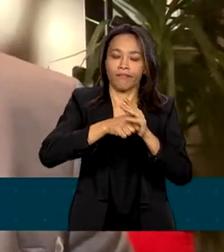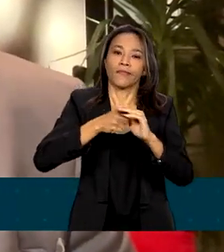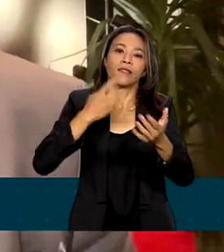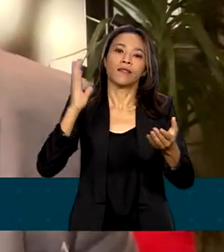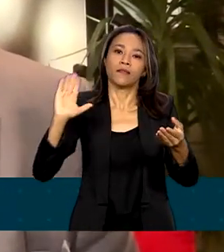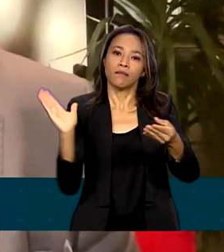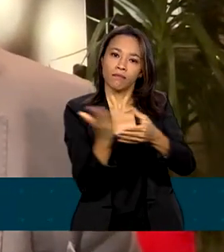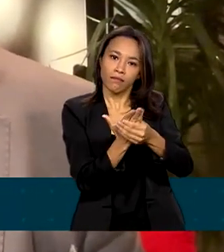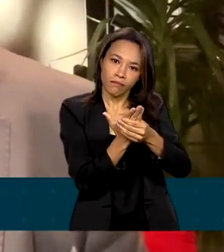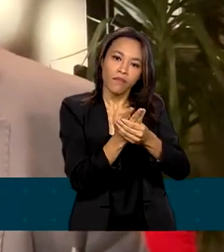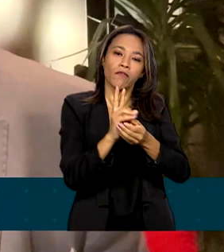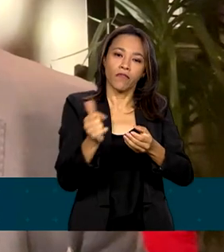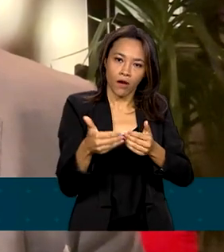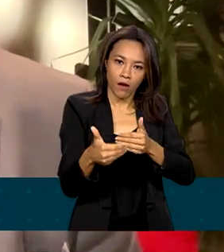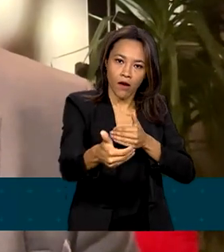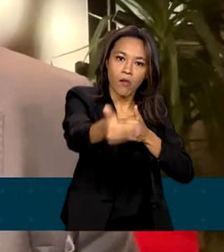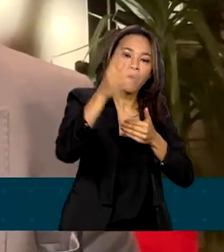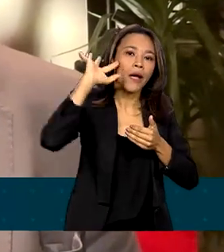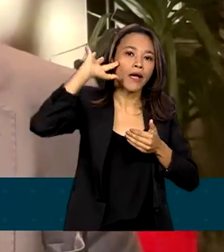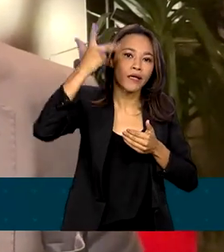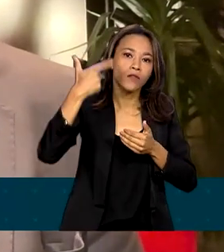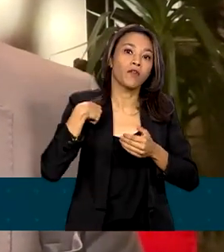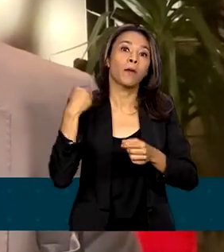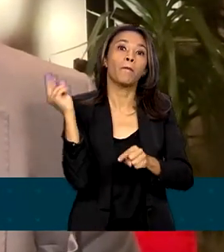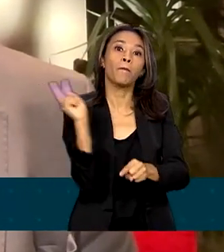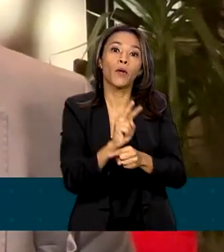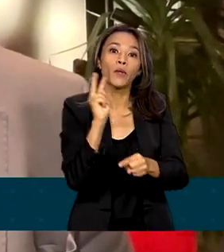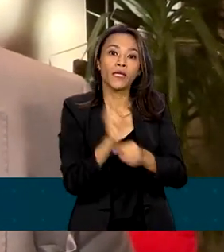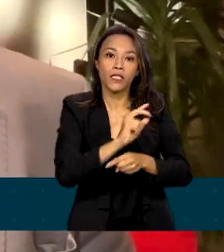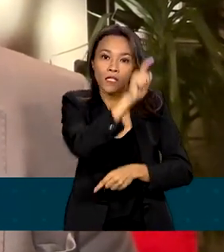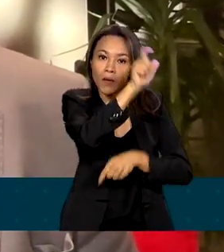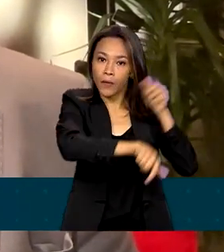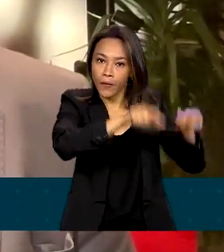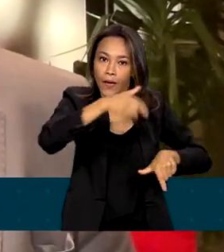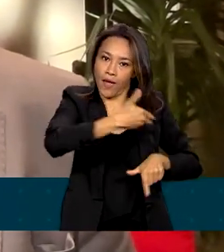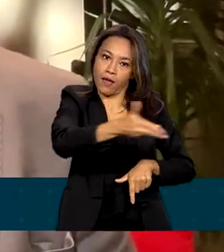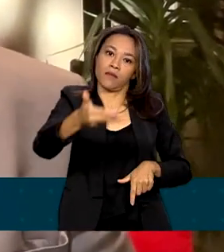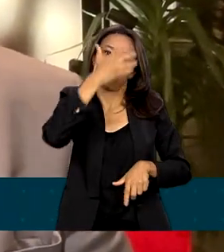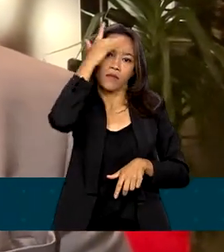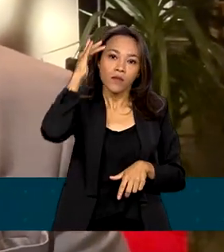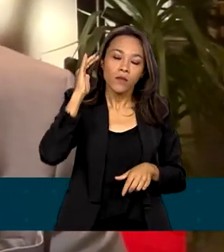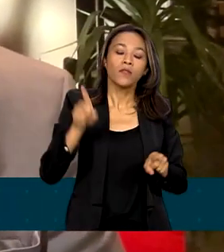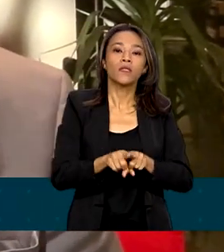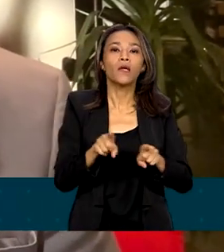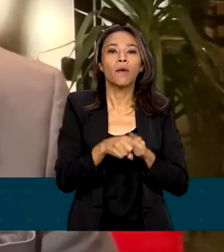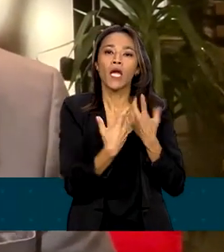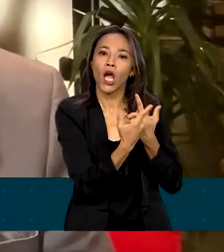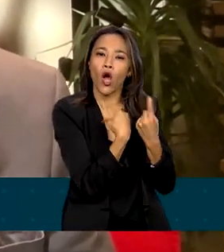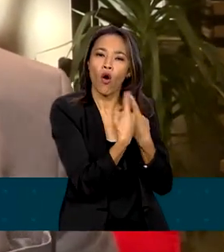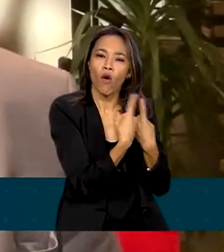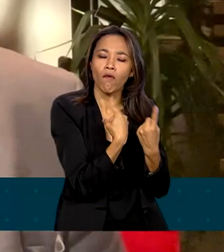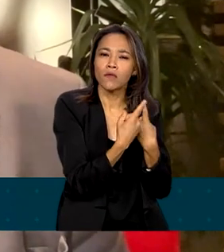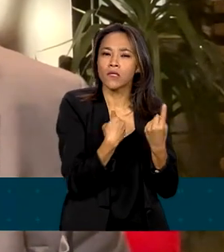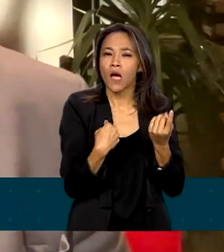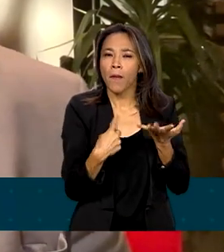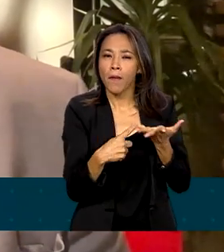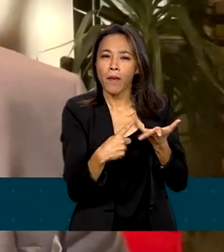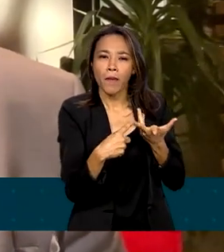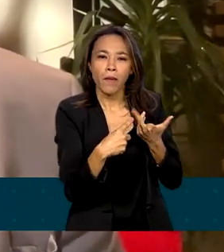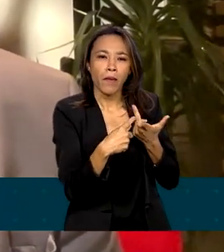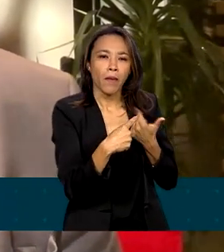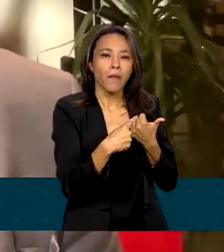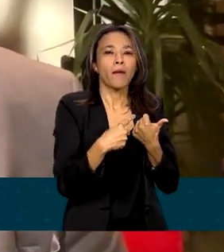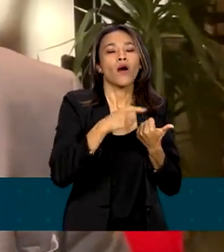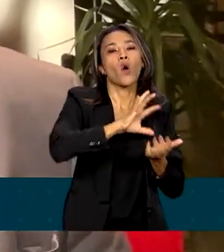tomar as providências necessárias para a proteção desses trabalhadores, bem como fazer as interlocuções necessárias com os